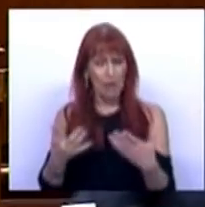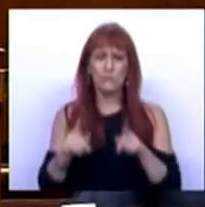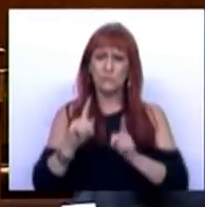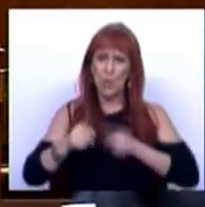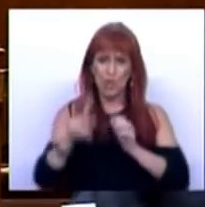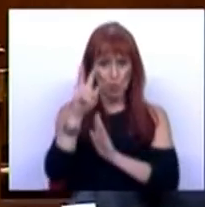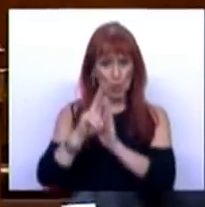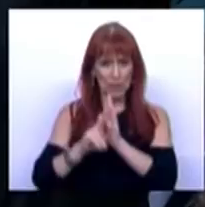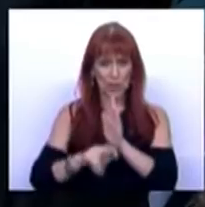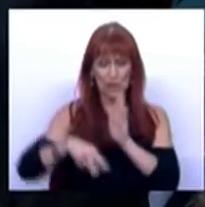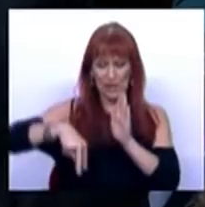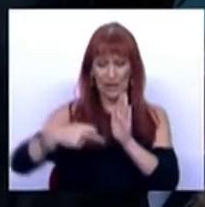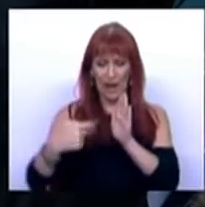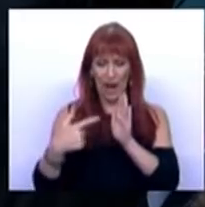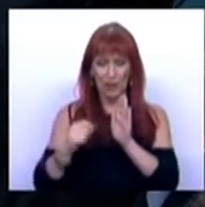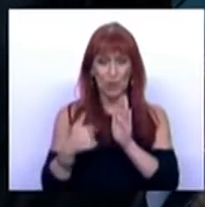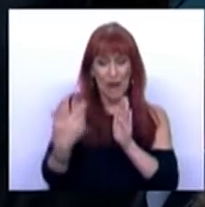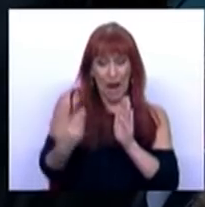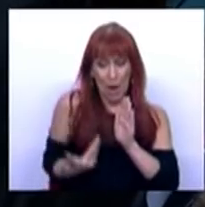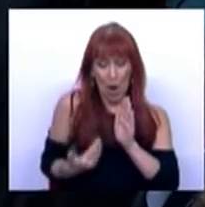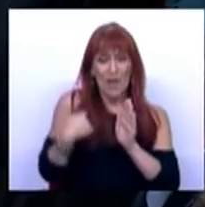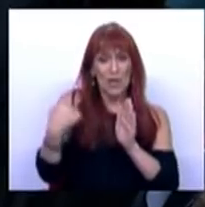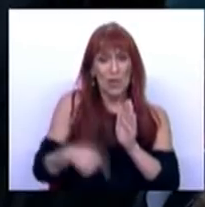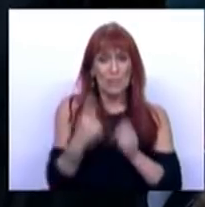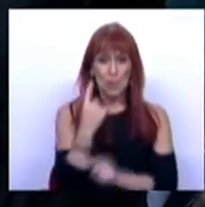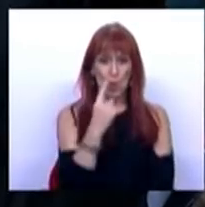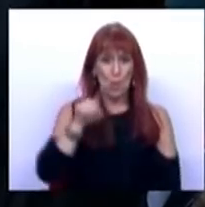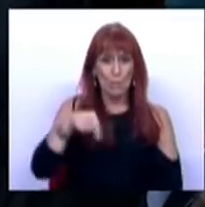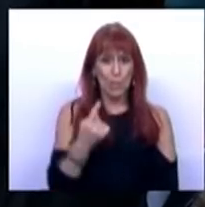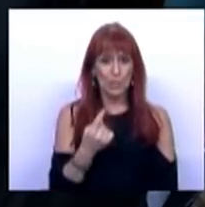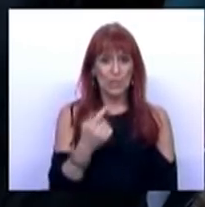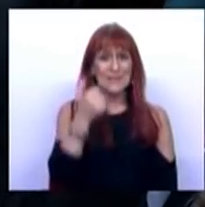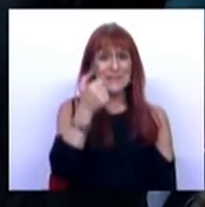segundo o relatório da NAP, neste momento, estamos em 1